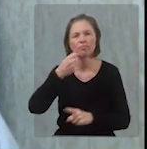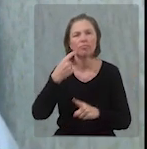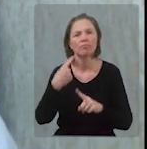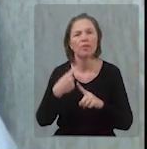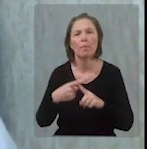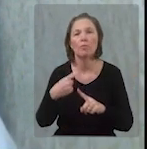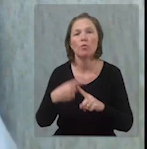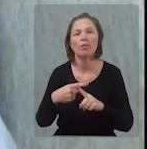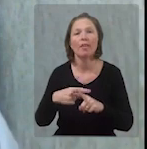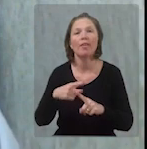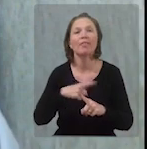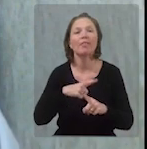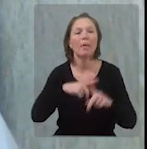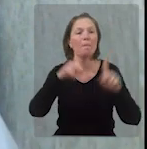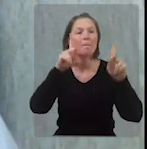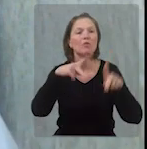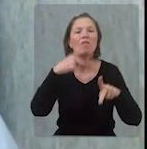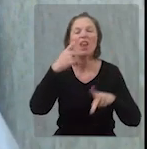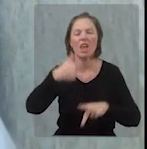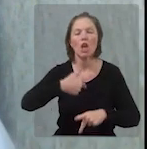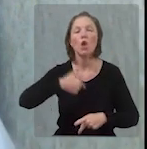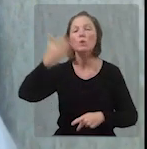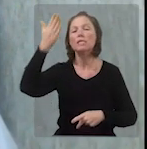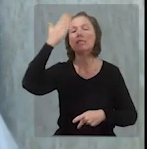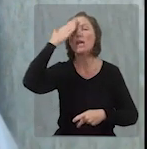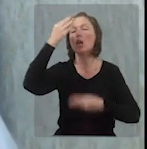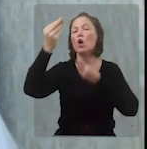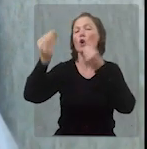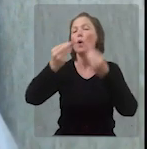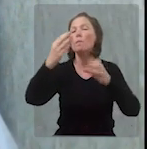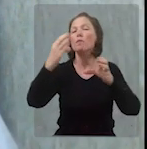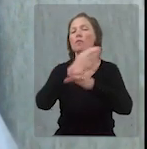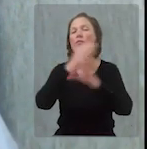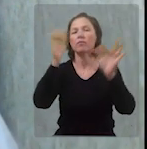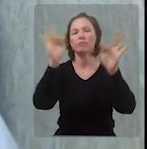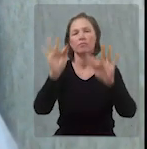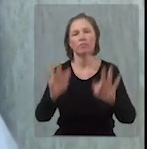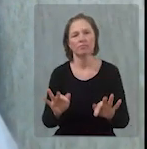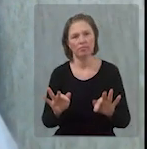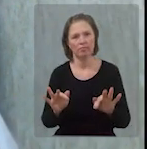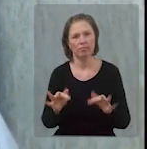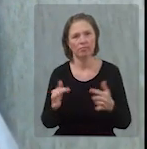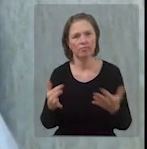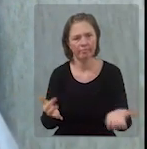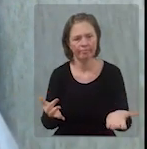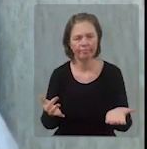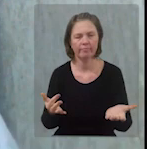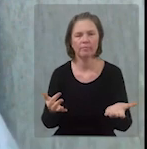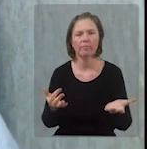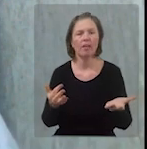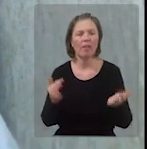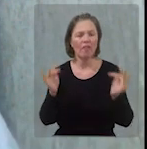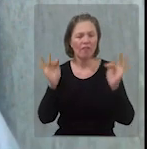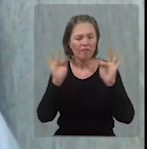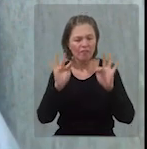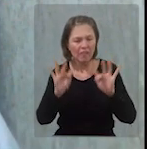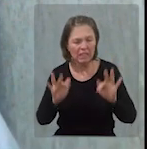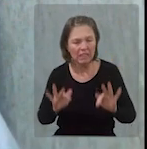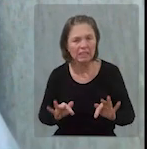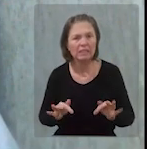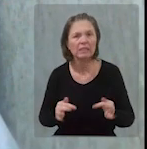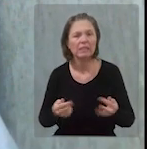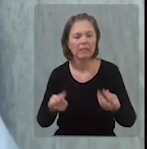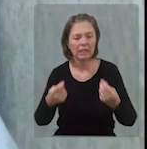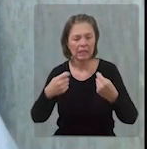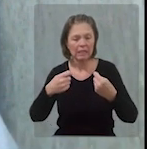fórmulas ilusórias para ser feliz. A busca nesta vida da plena satisfação, do completo